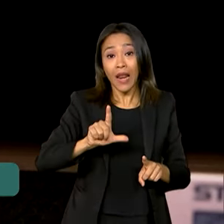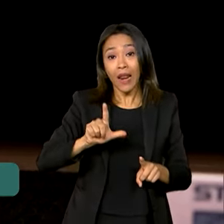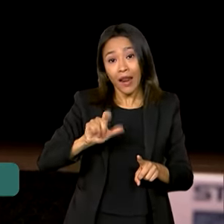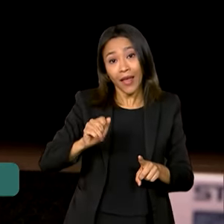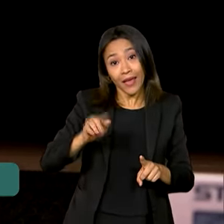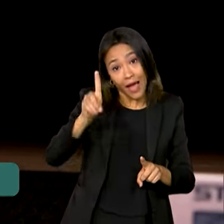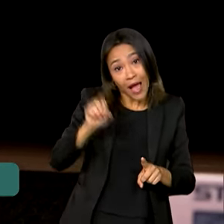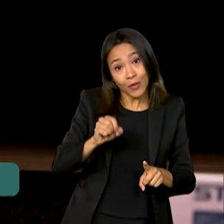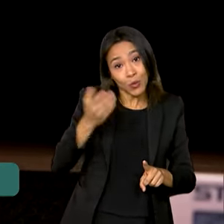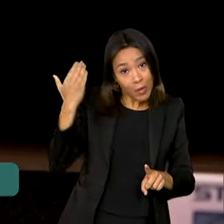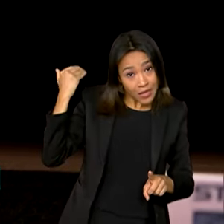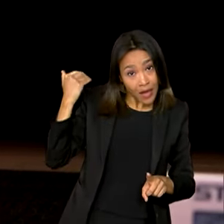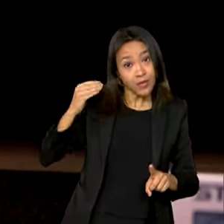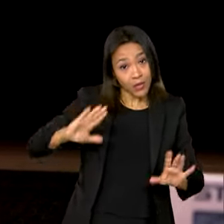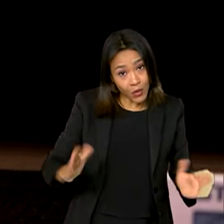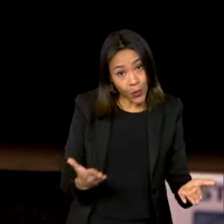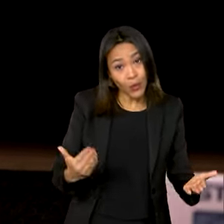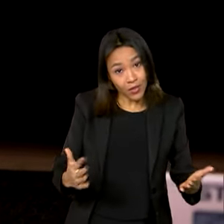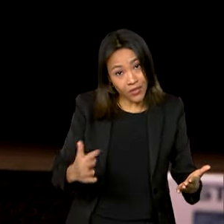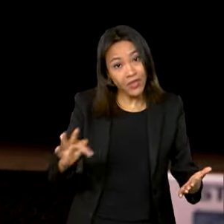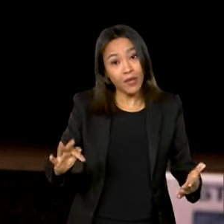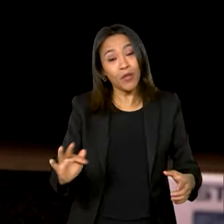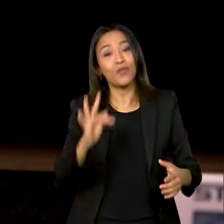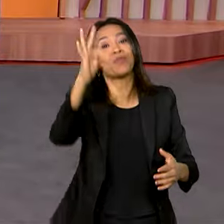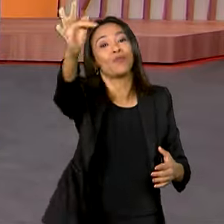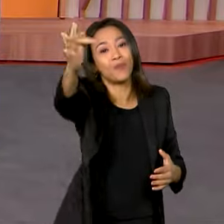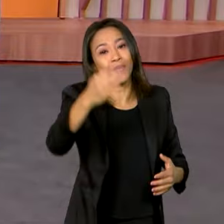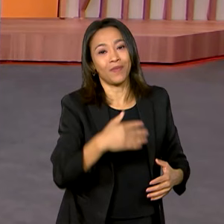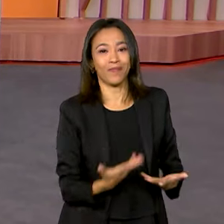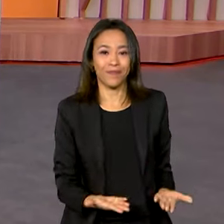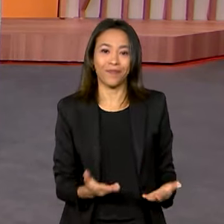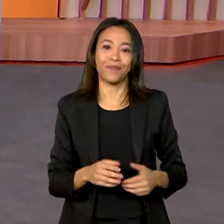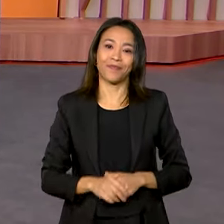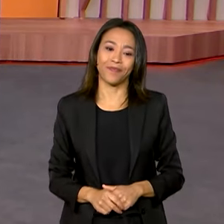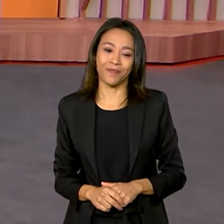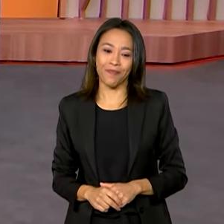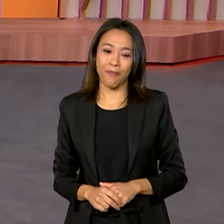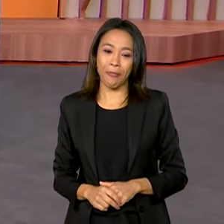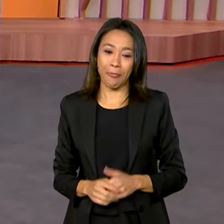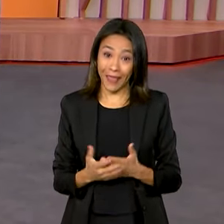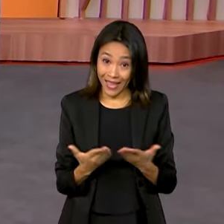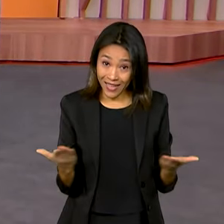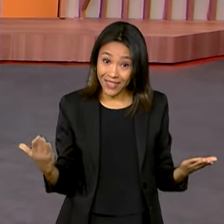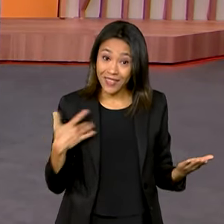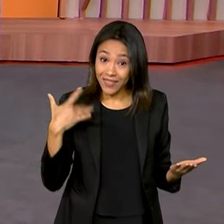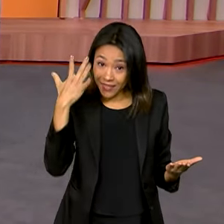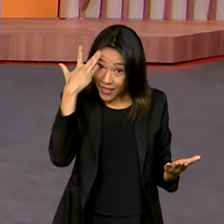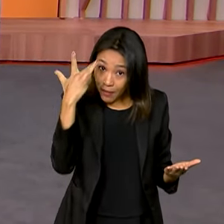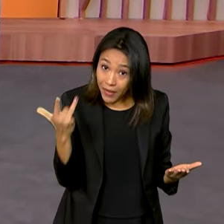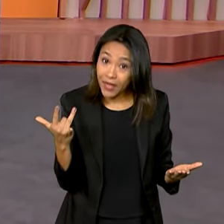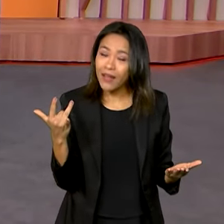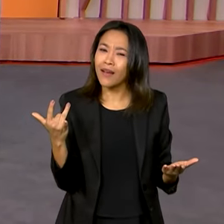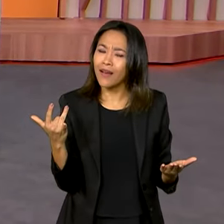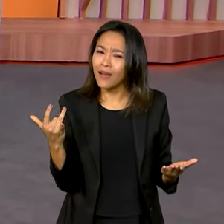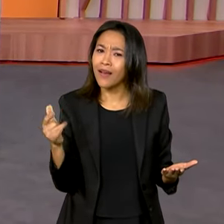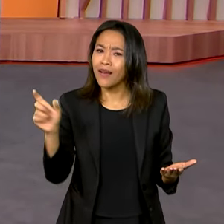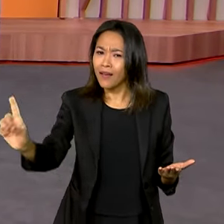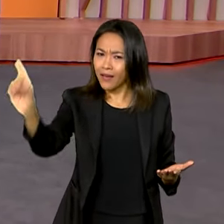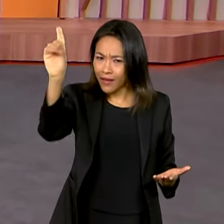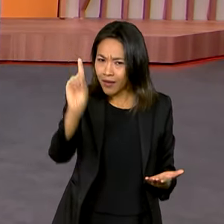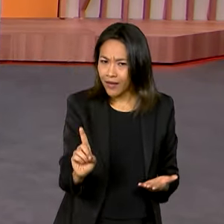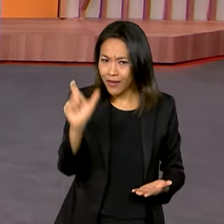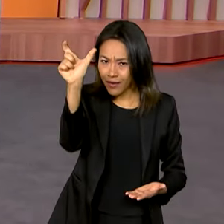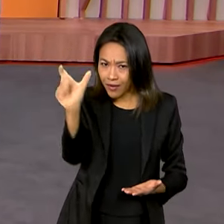passado, ela deixa um legado de presente e uma perspectiva também de futuro. É isso. E amanhã eu fiquei sabendo que o ministro Fernando Haddad